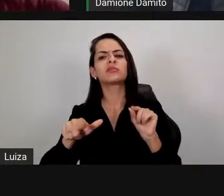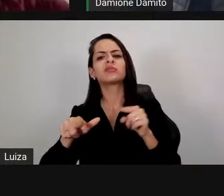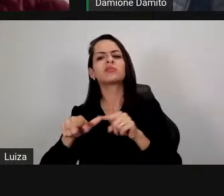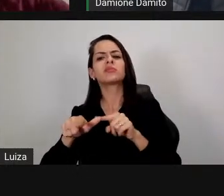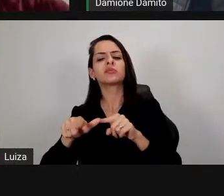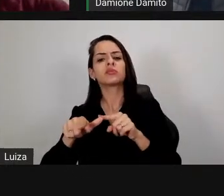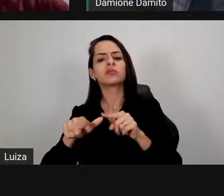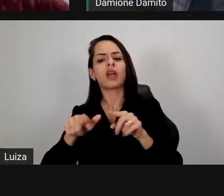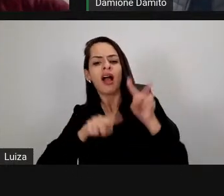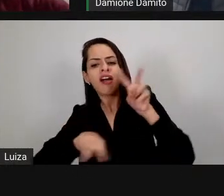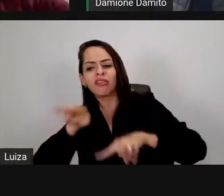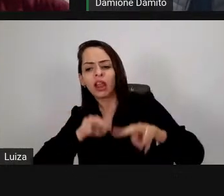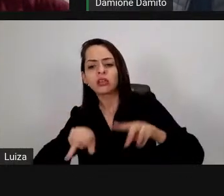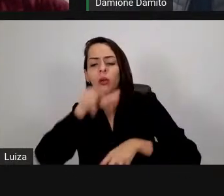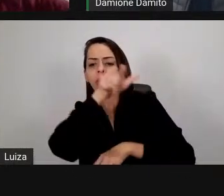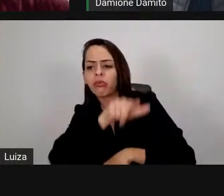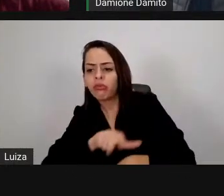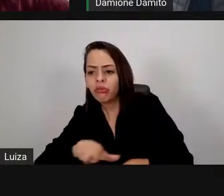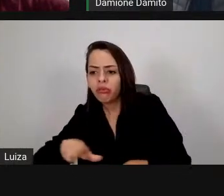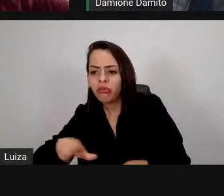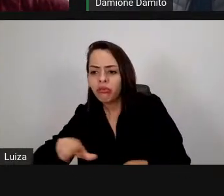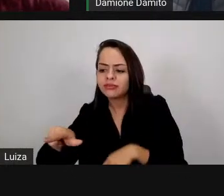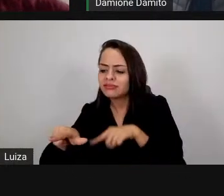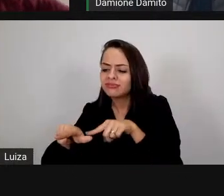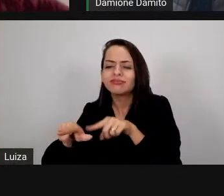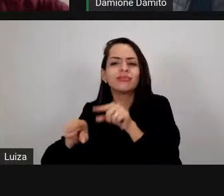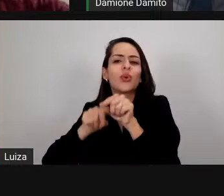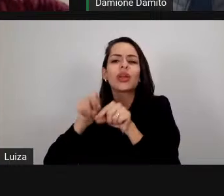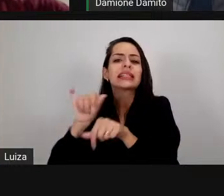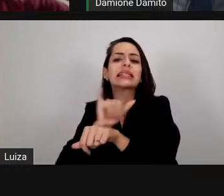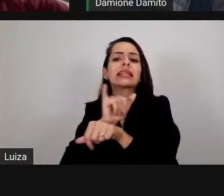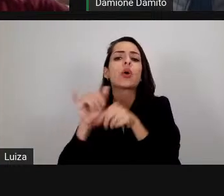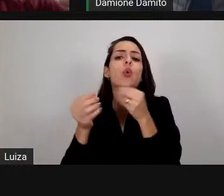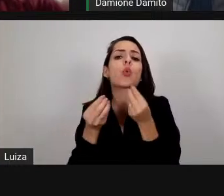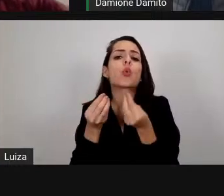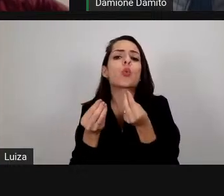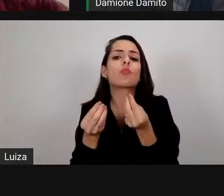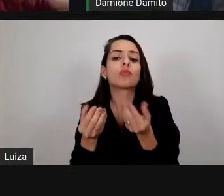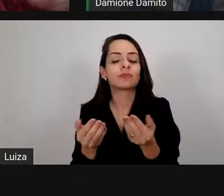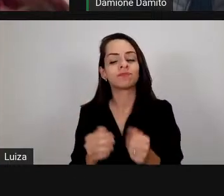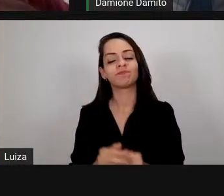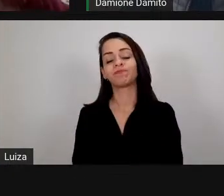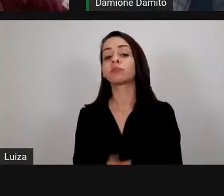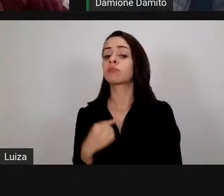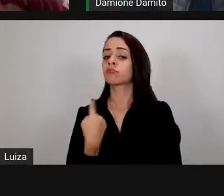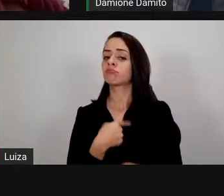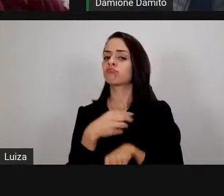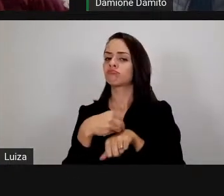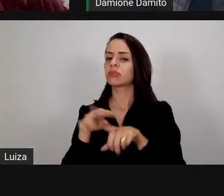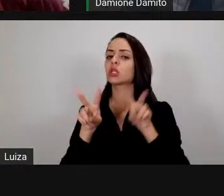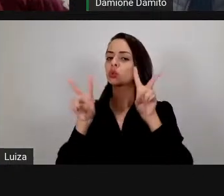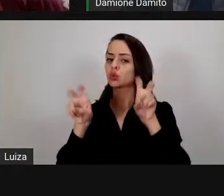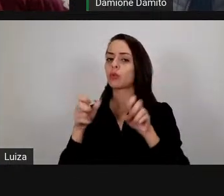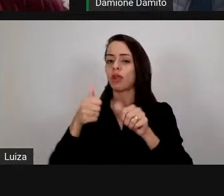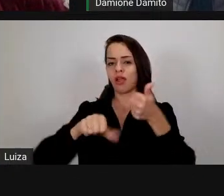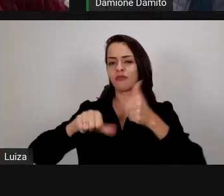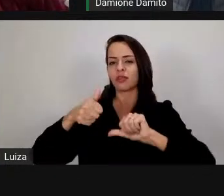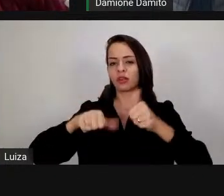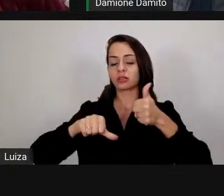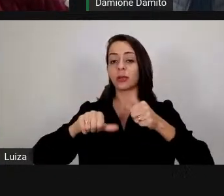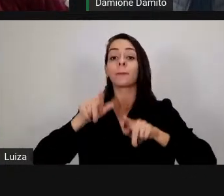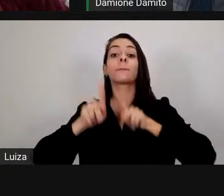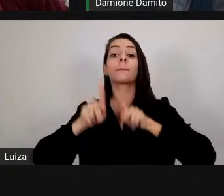vai também trabalhar essas possibilidades de avaliação porque muita gente tem na cabeça que avaliação é igual prova